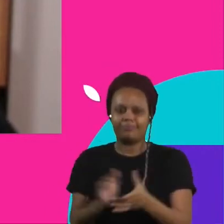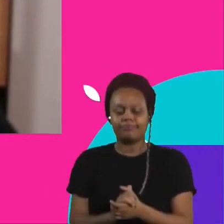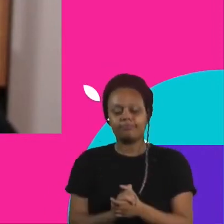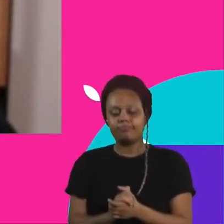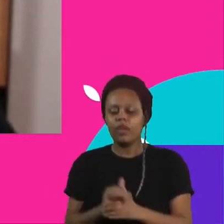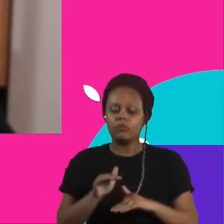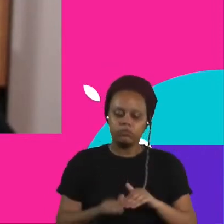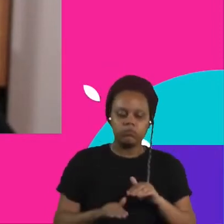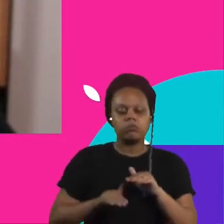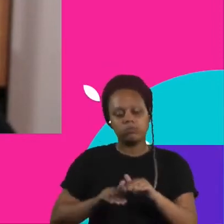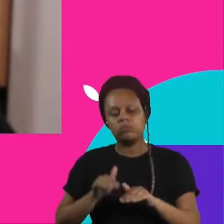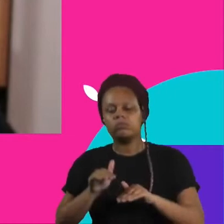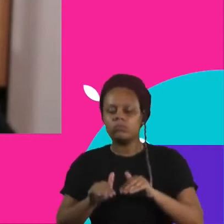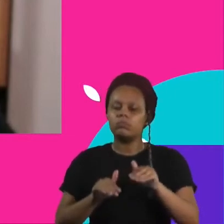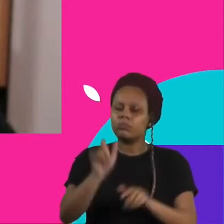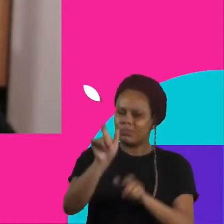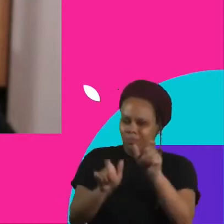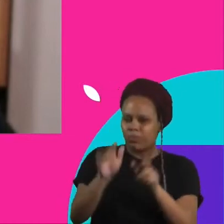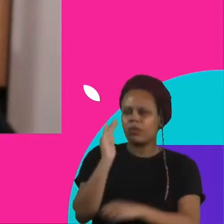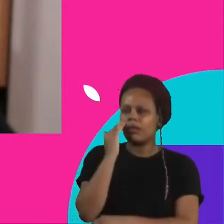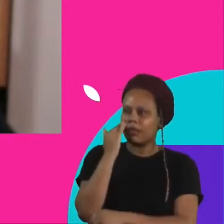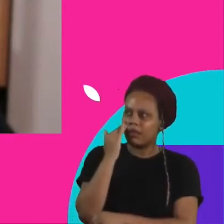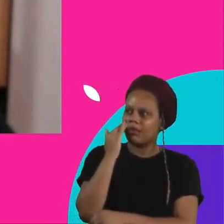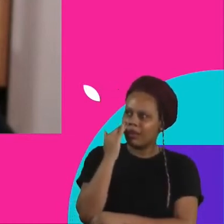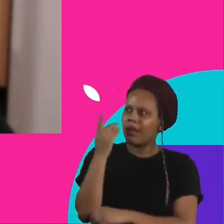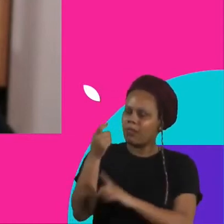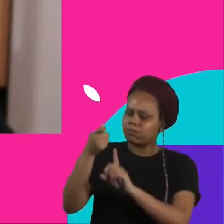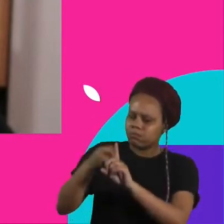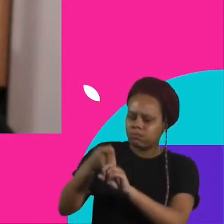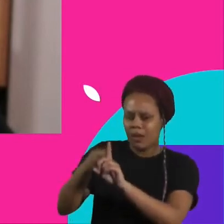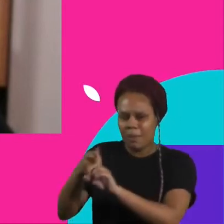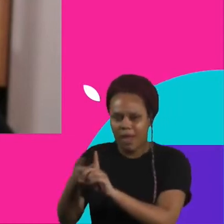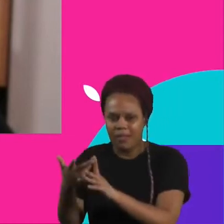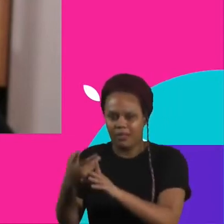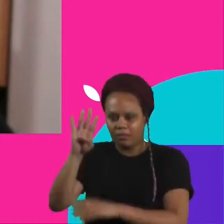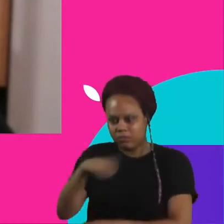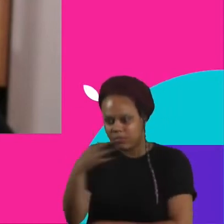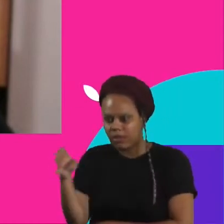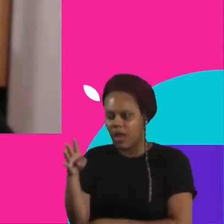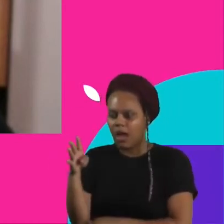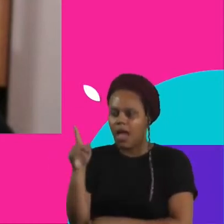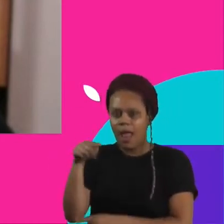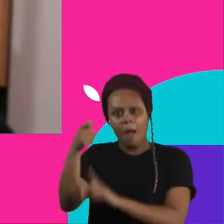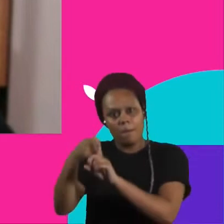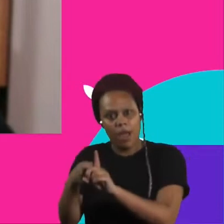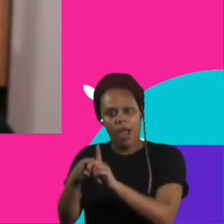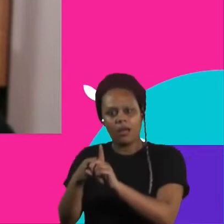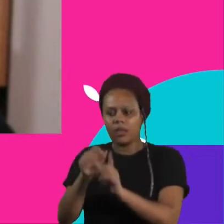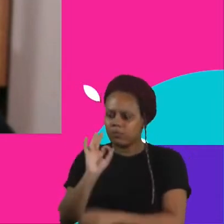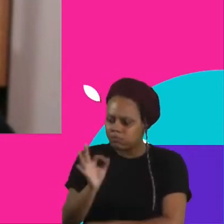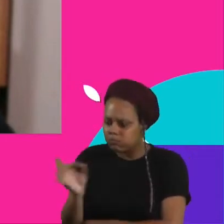poucos, né? As pessoas foram entendendo que aquele era um dado mensal publicado e... praticamente parou os pedidos de informação sobre isso.